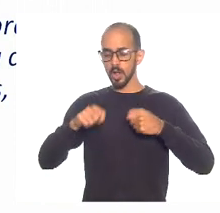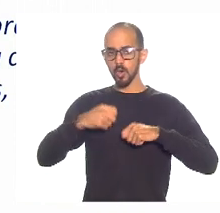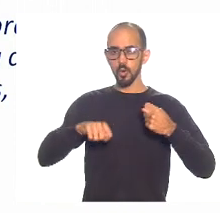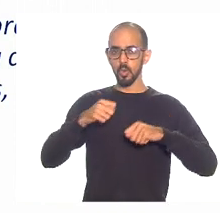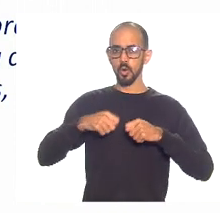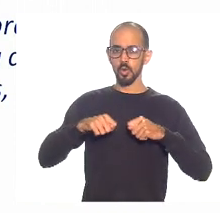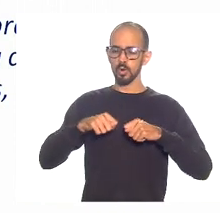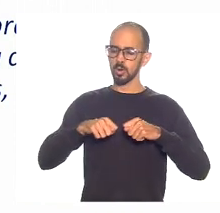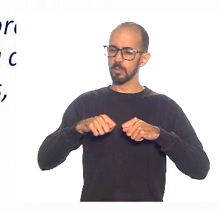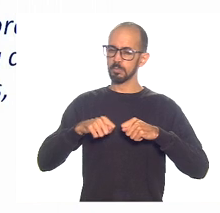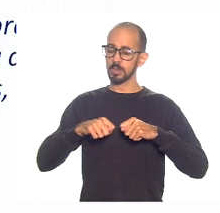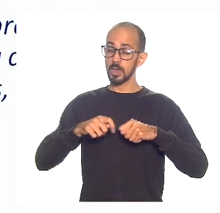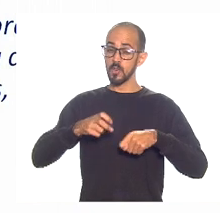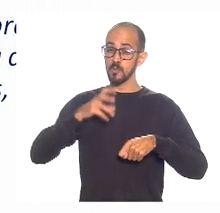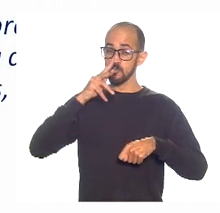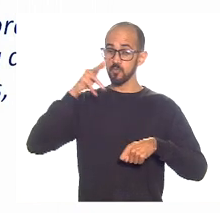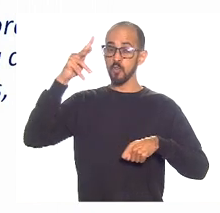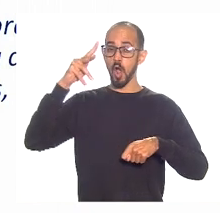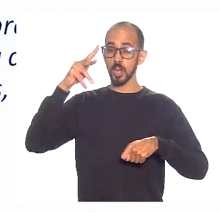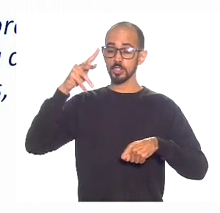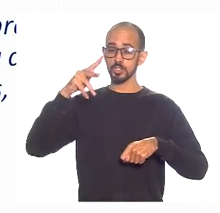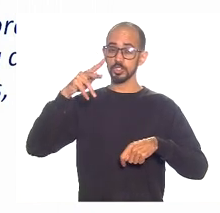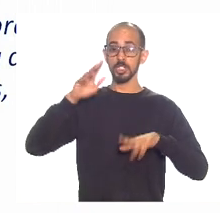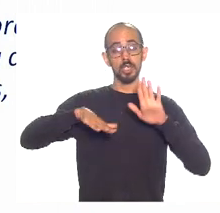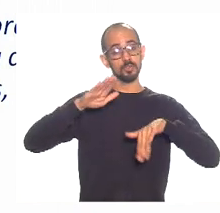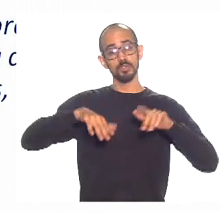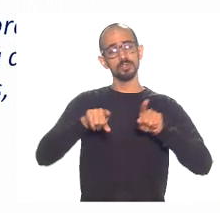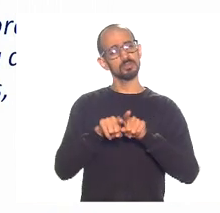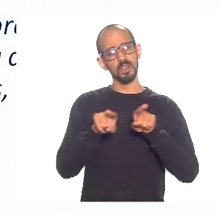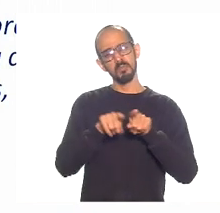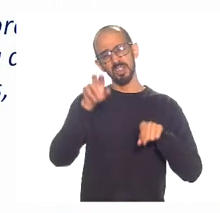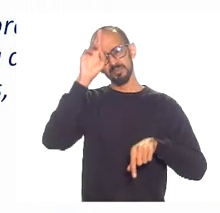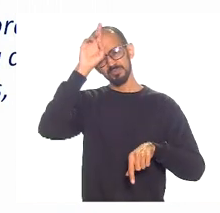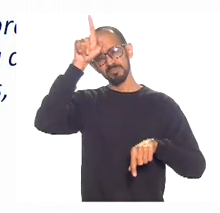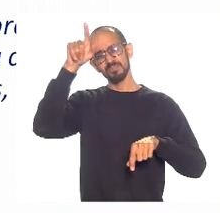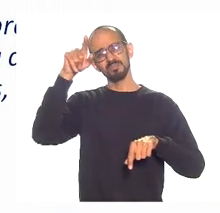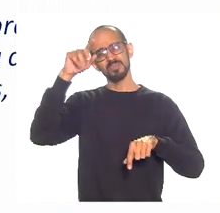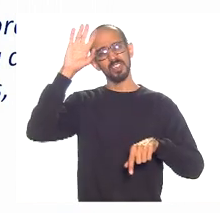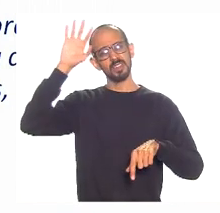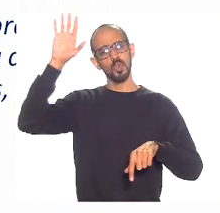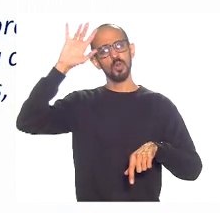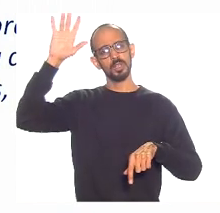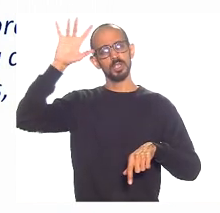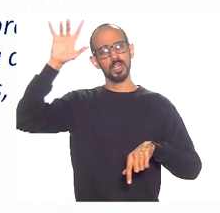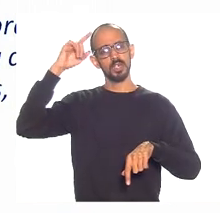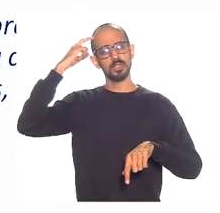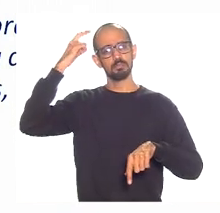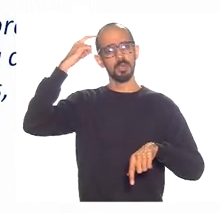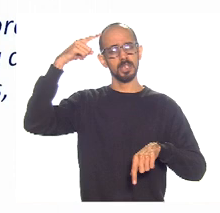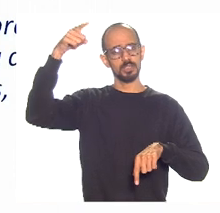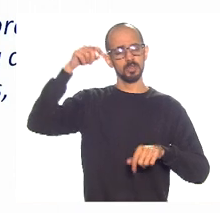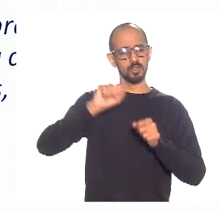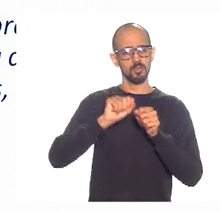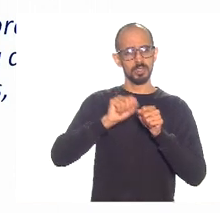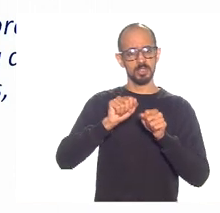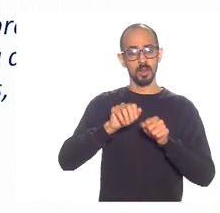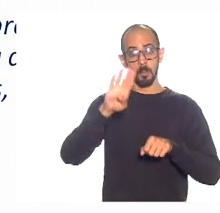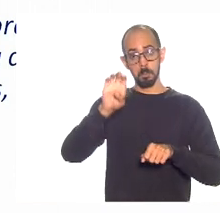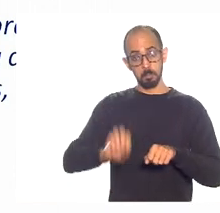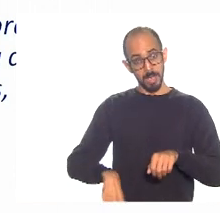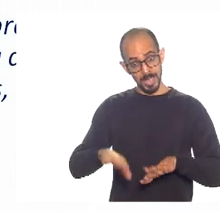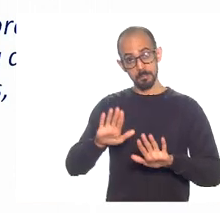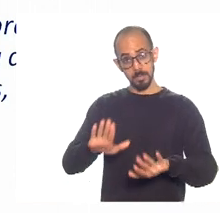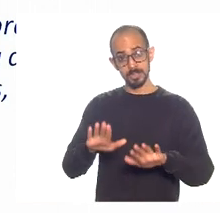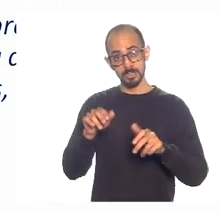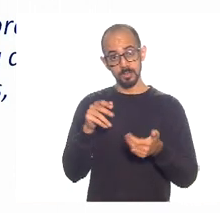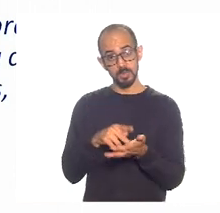muito radical e muito equivocada, inclusive, do ponto de vista teórico. Então, eles acham que estão fazendo bem e estão nos levando para